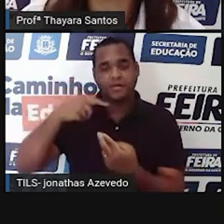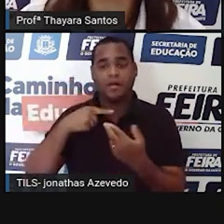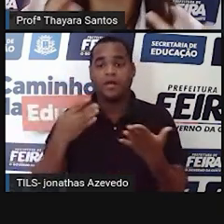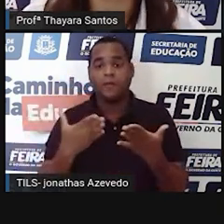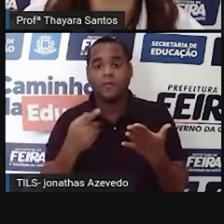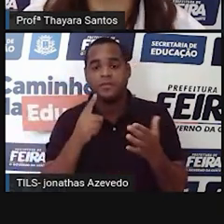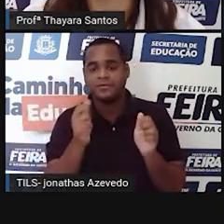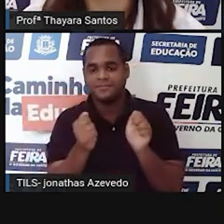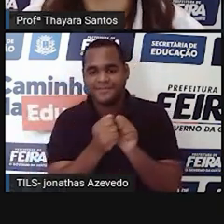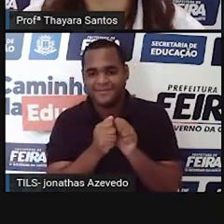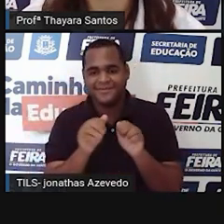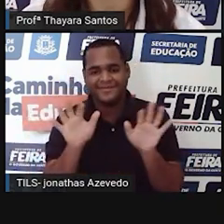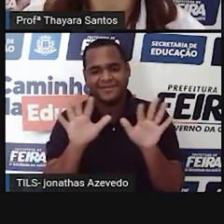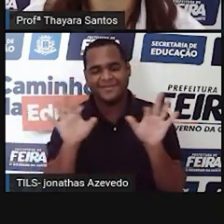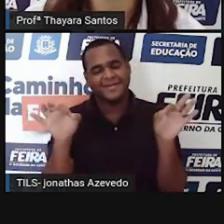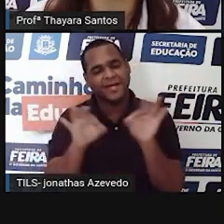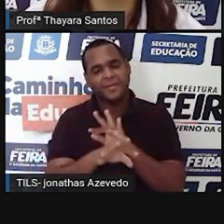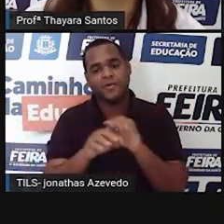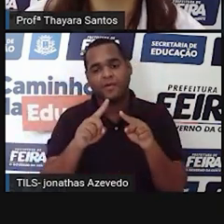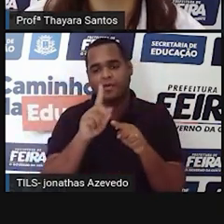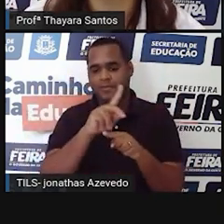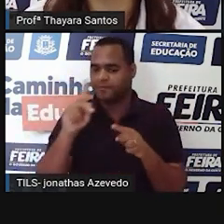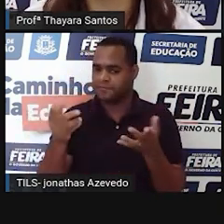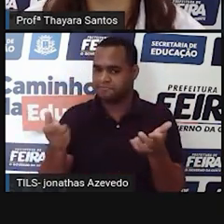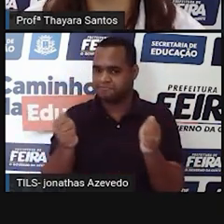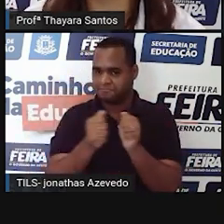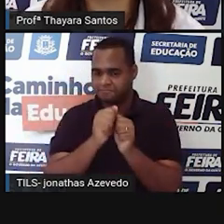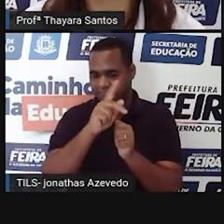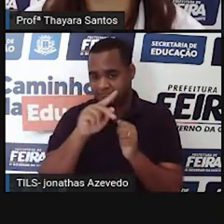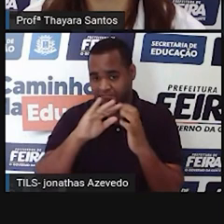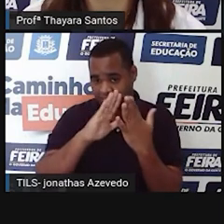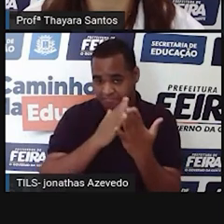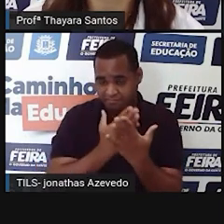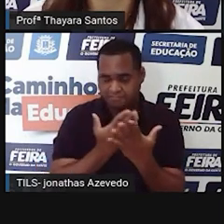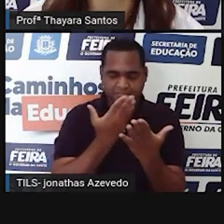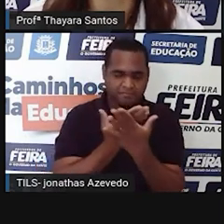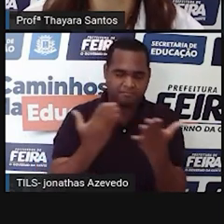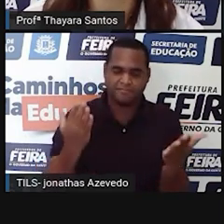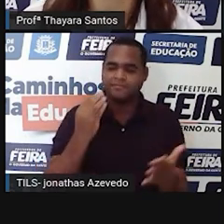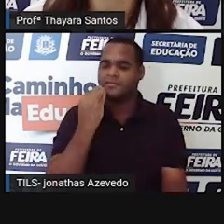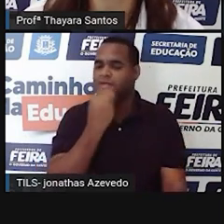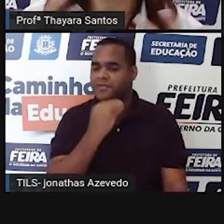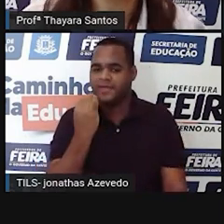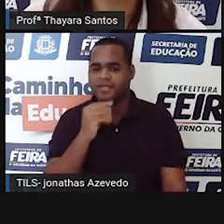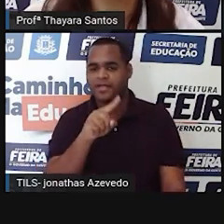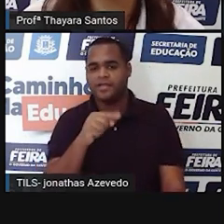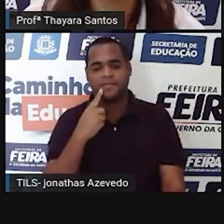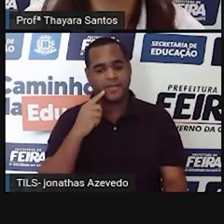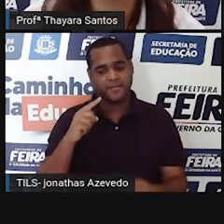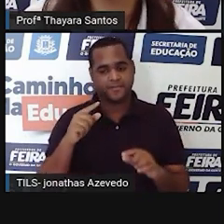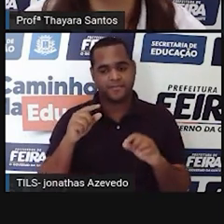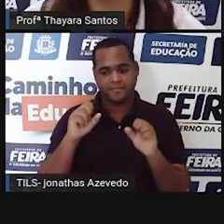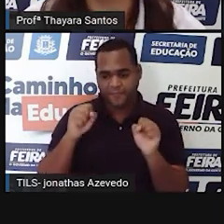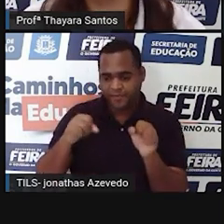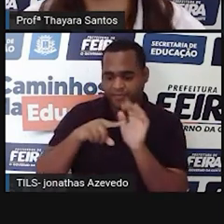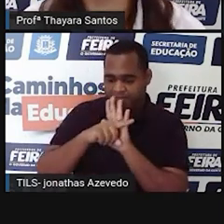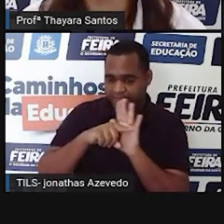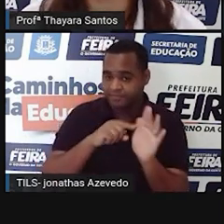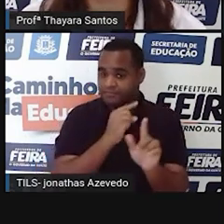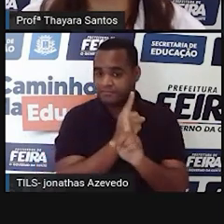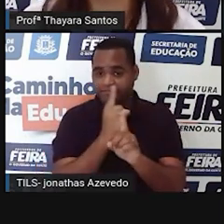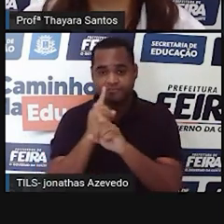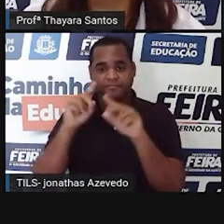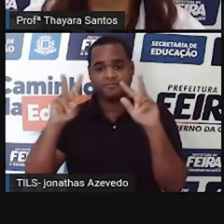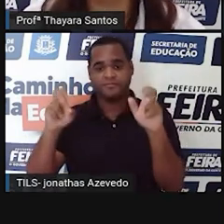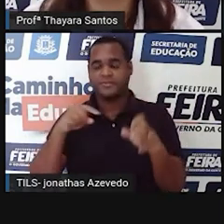e você, porque agora vocês vão continuar com os professores de vocês na escola de vocês. Aproveitem esse momento para fazer mais pesquisas sobre esse tema,